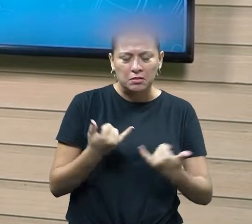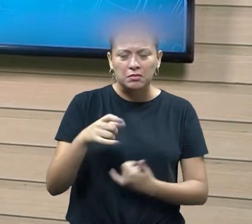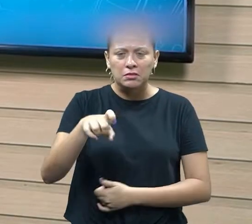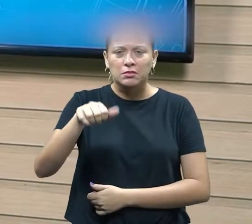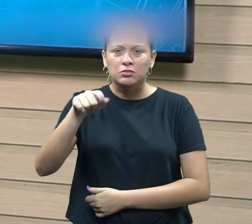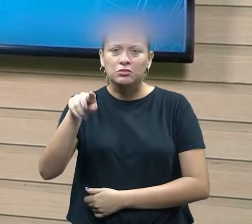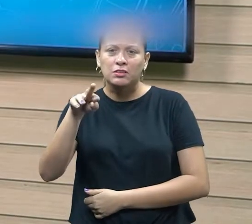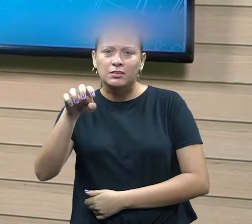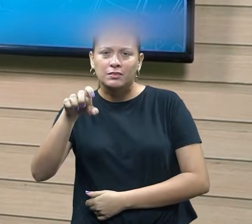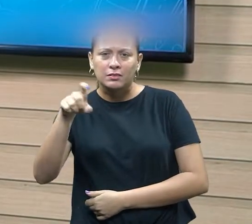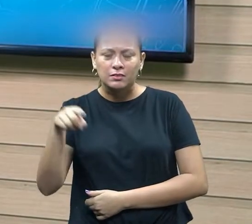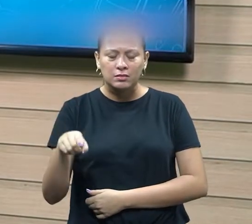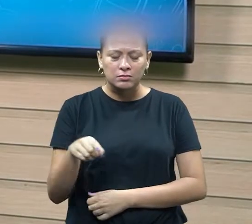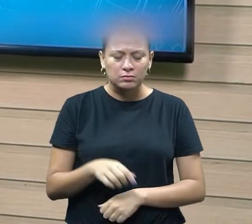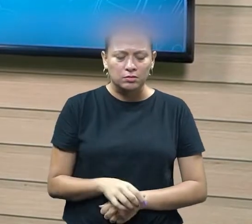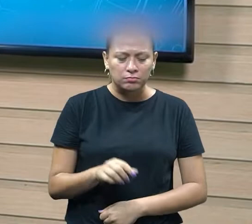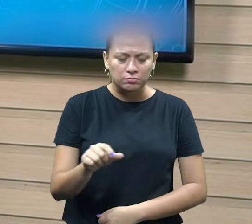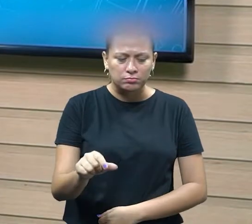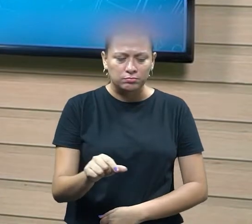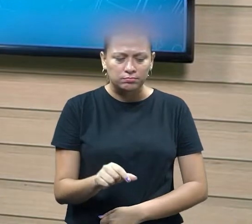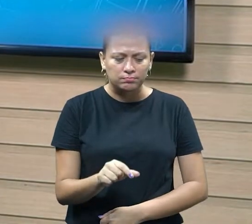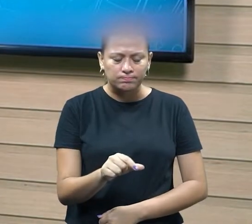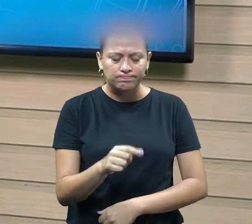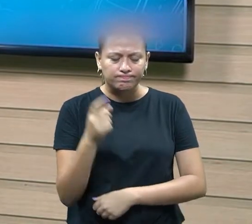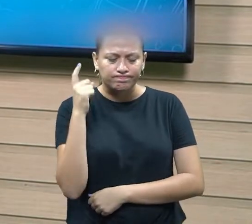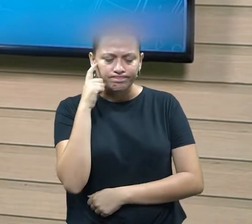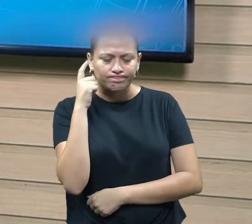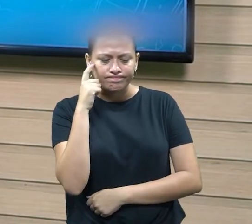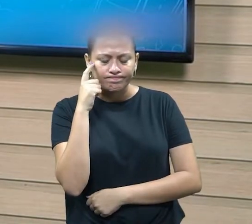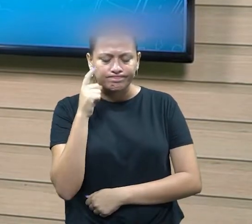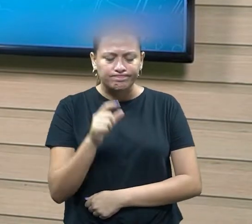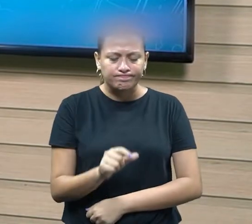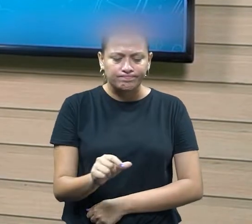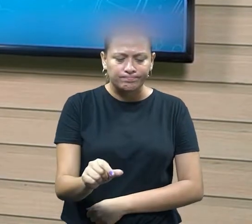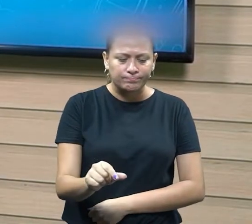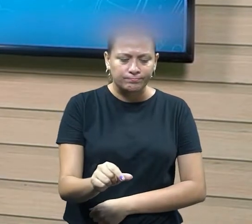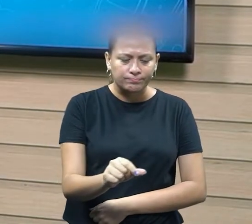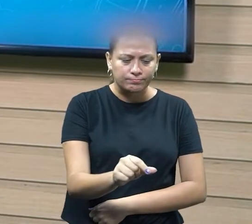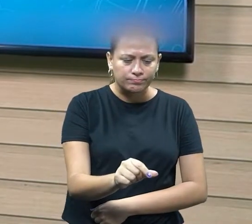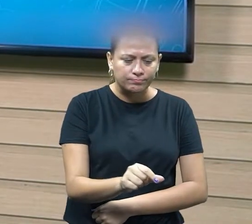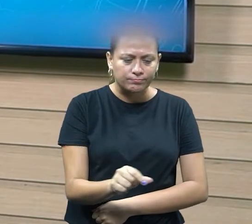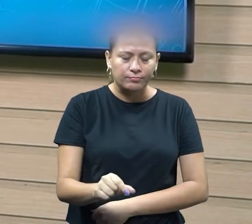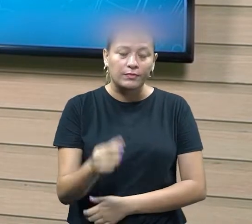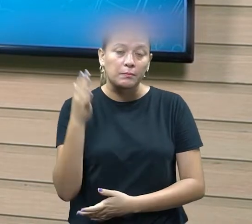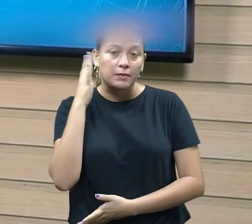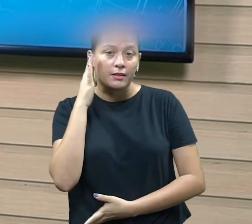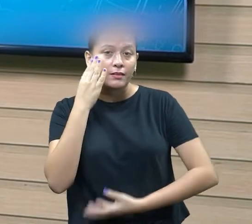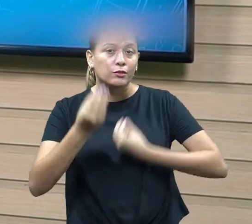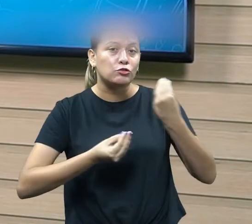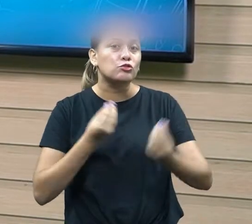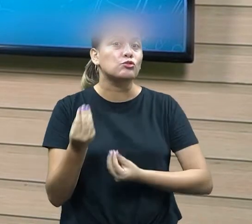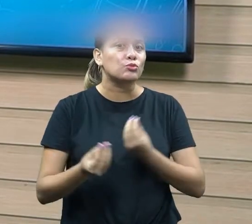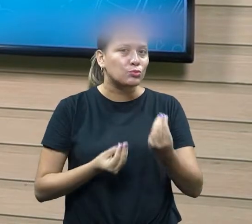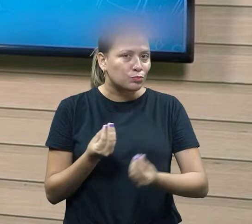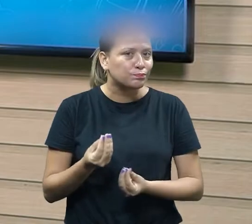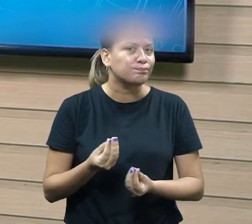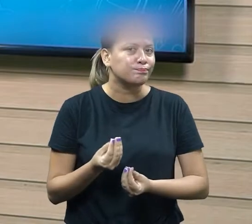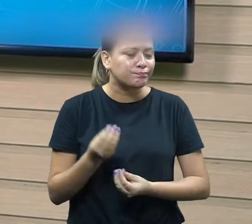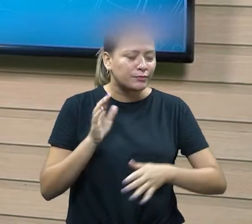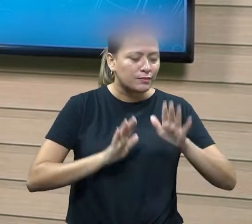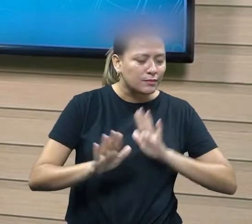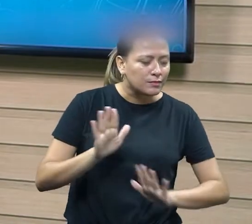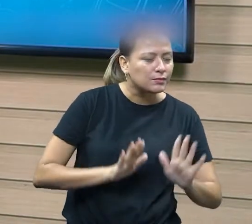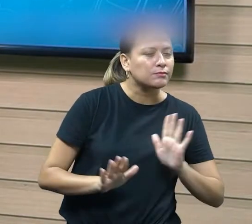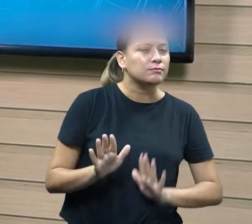de xadrez que os movimentos eles são analisados cautelosamente justamente para que os passos seguintes sejam dados por demais